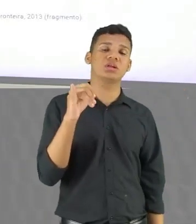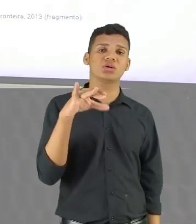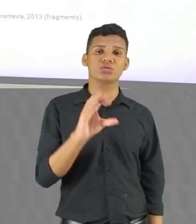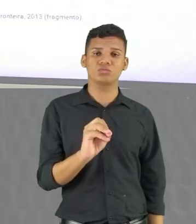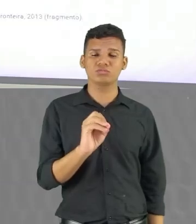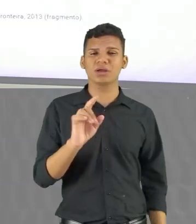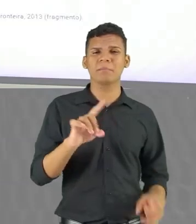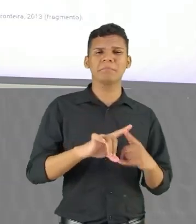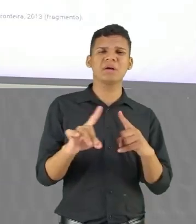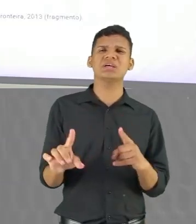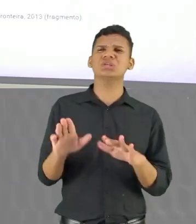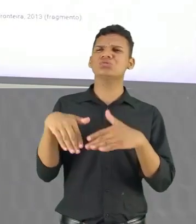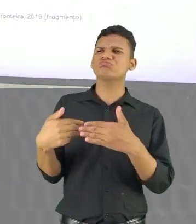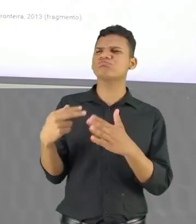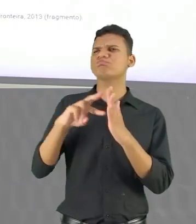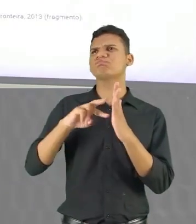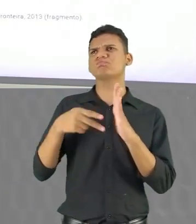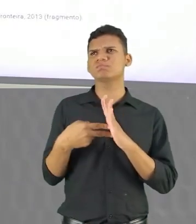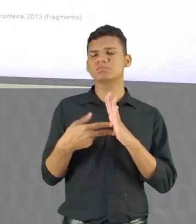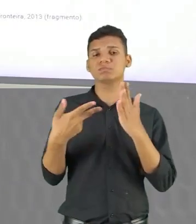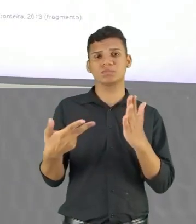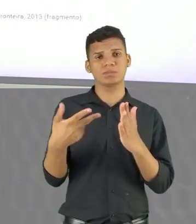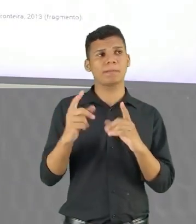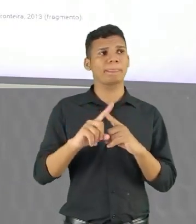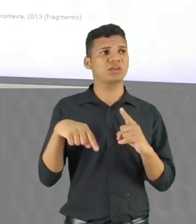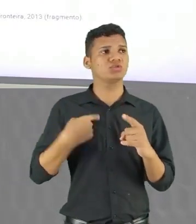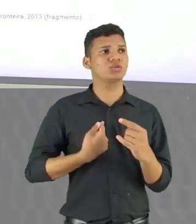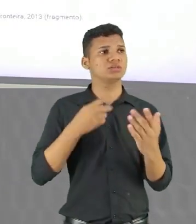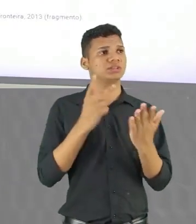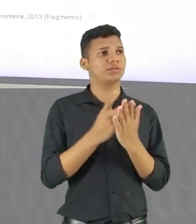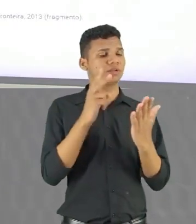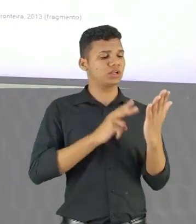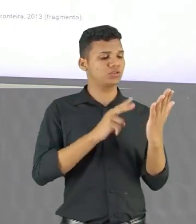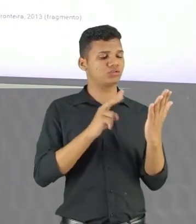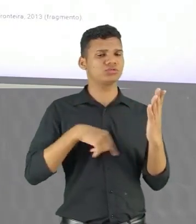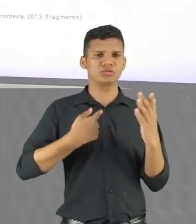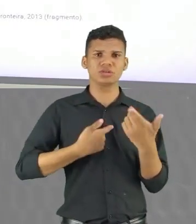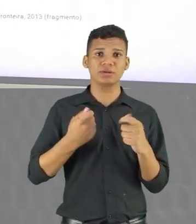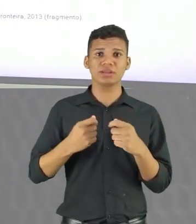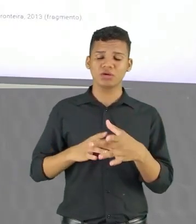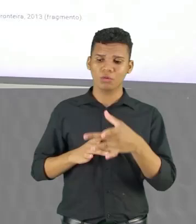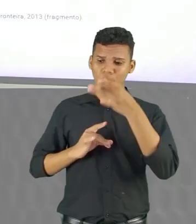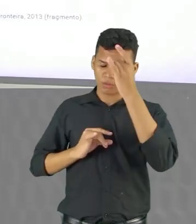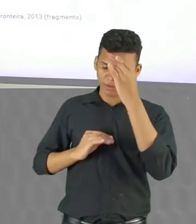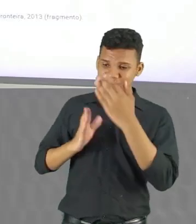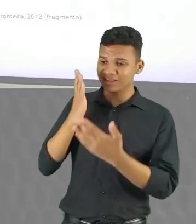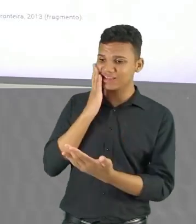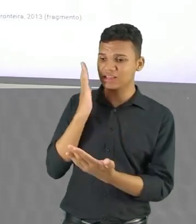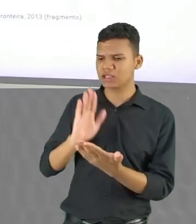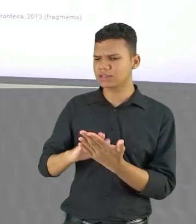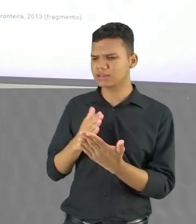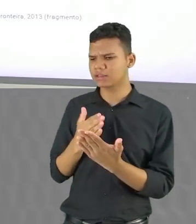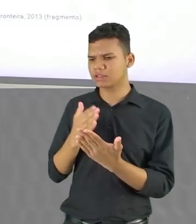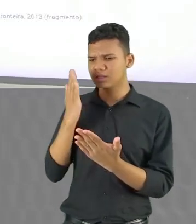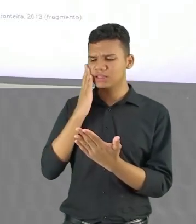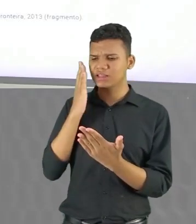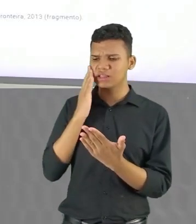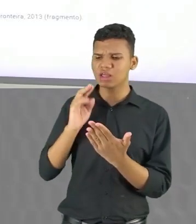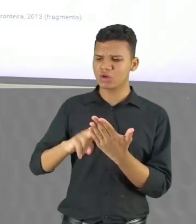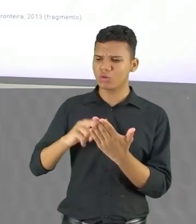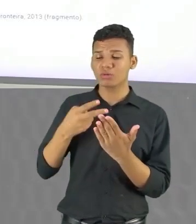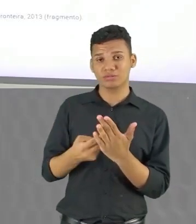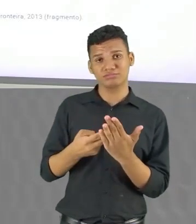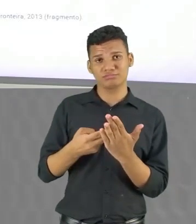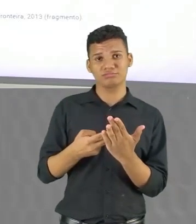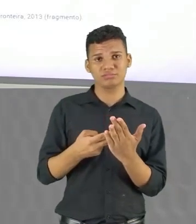Essa voz está querendo Manifestar E a gente Enquanto leitor Precisa captar Essa informação Para poder Fazer sentido A informação